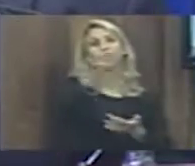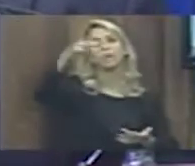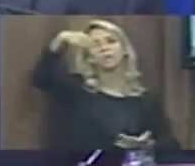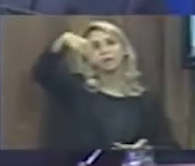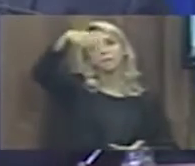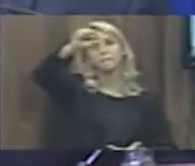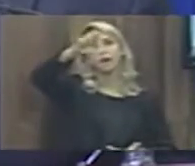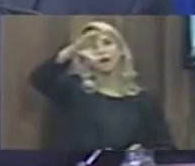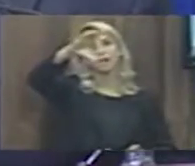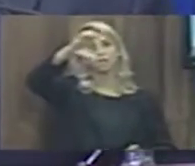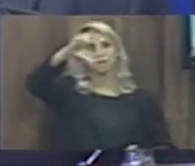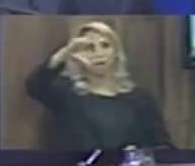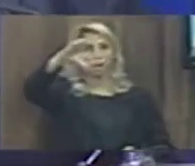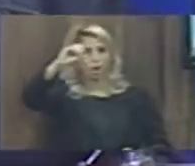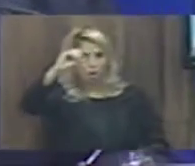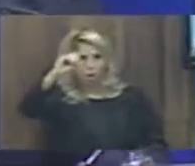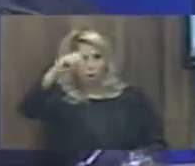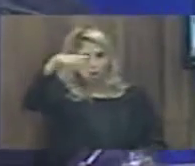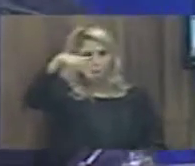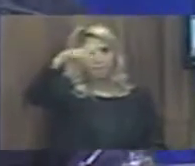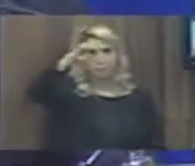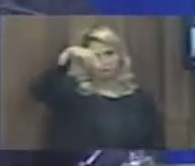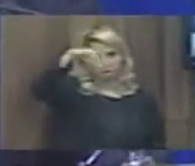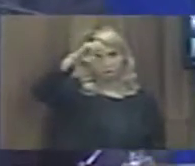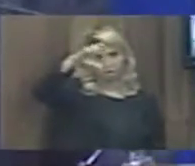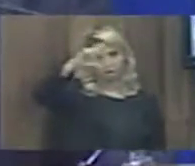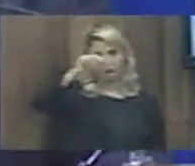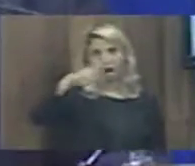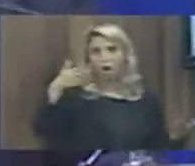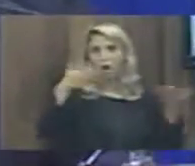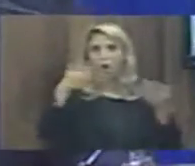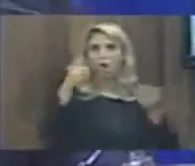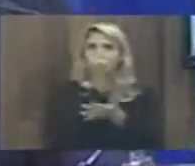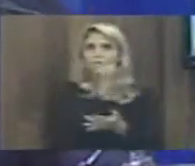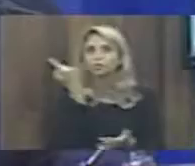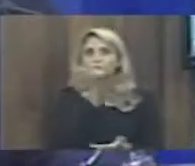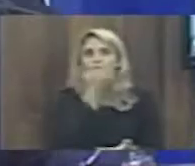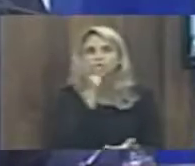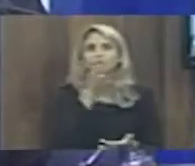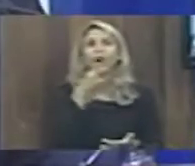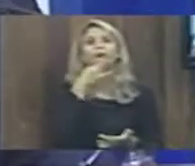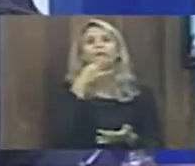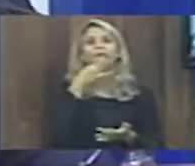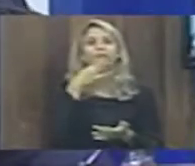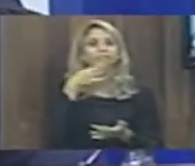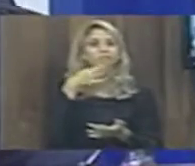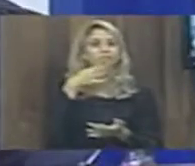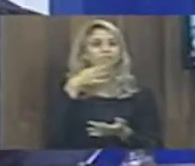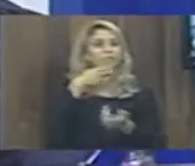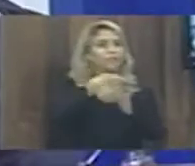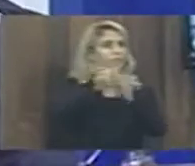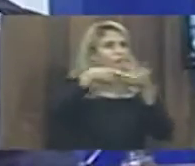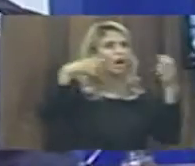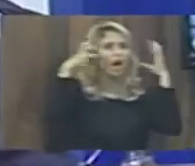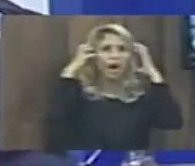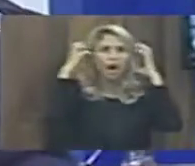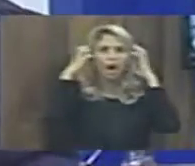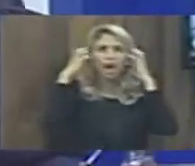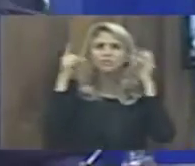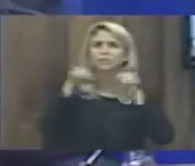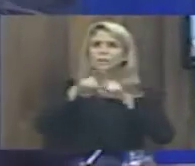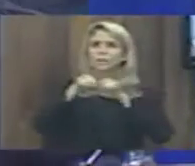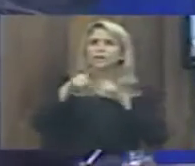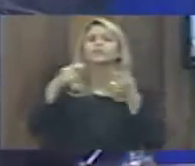Numa rádio da cidade, está em todas as mídias da cidade. O Marcelo Tenera